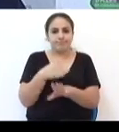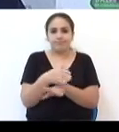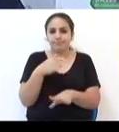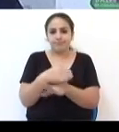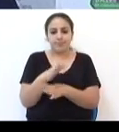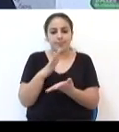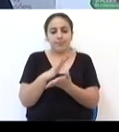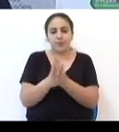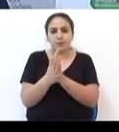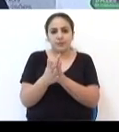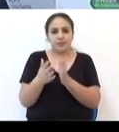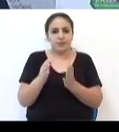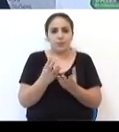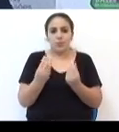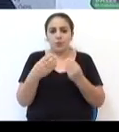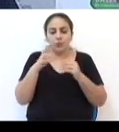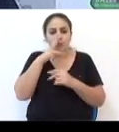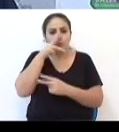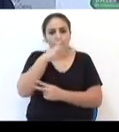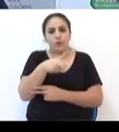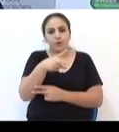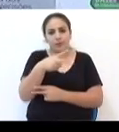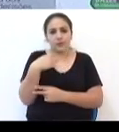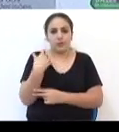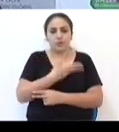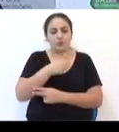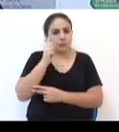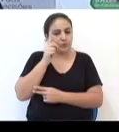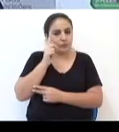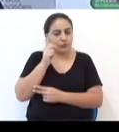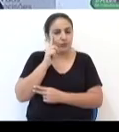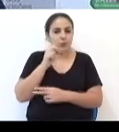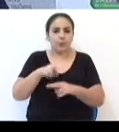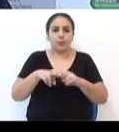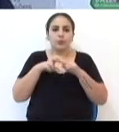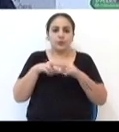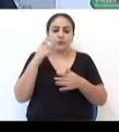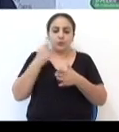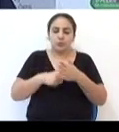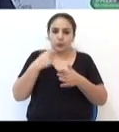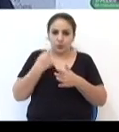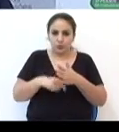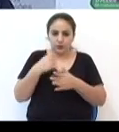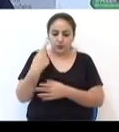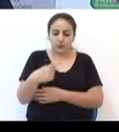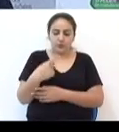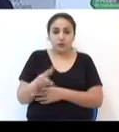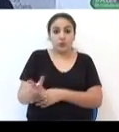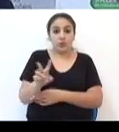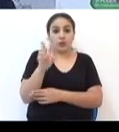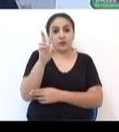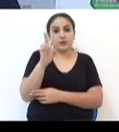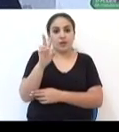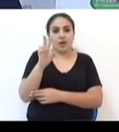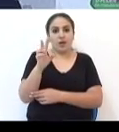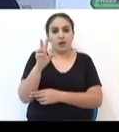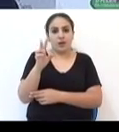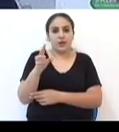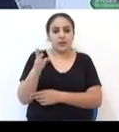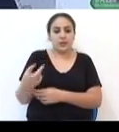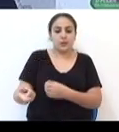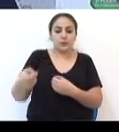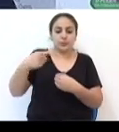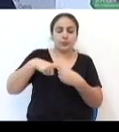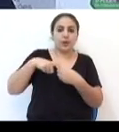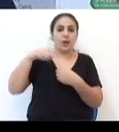discriminação racial está muito presente e muito latente no nosso dia a dia. Então, acho que nós temos que lutar com isso, valorizar, resgatar